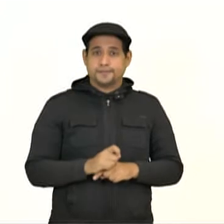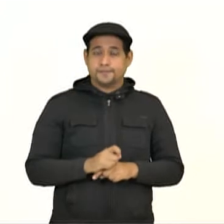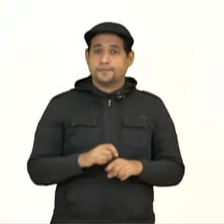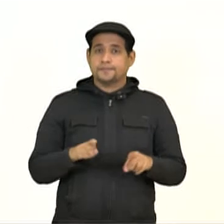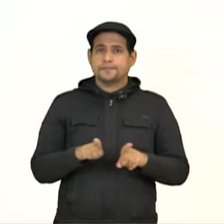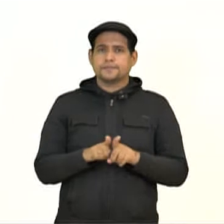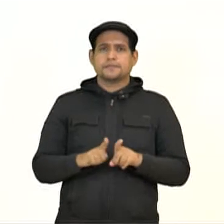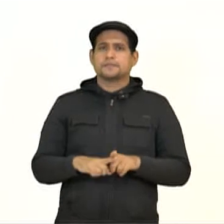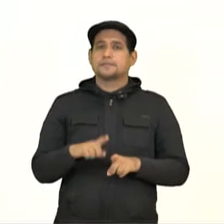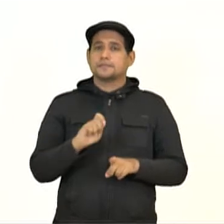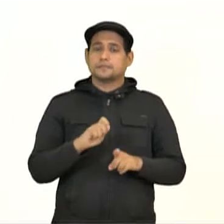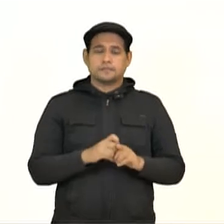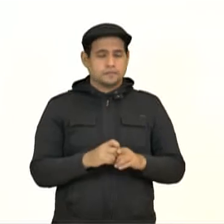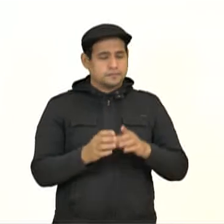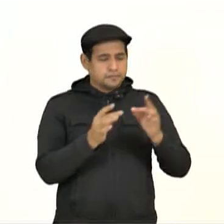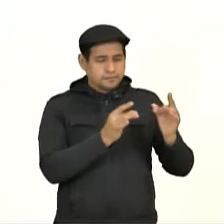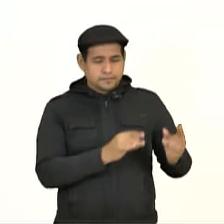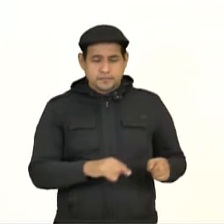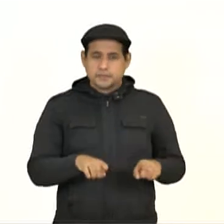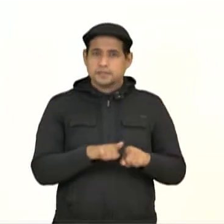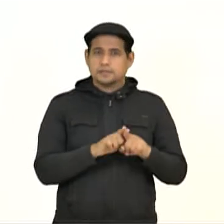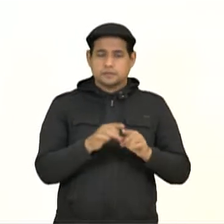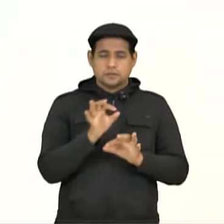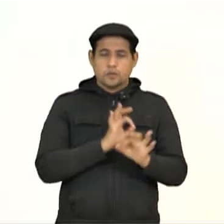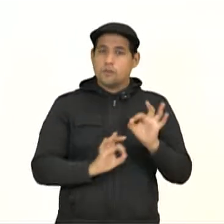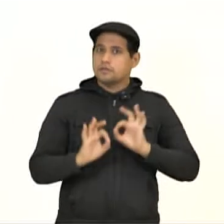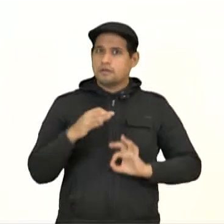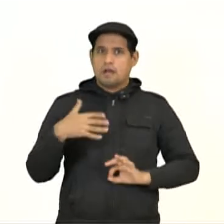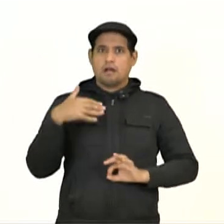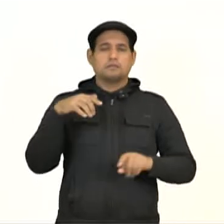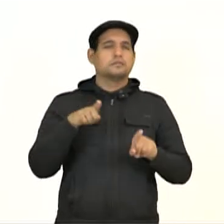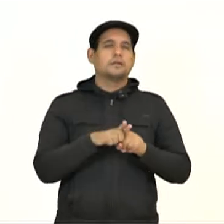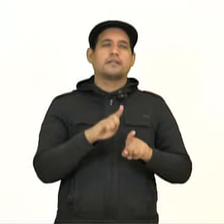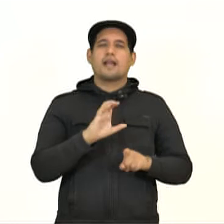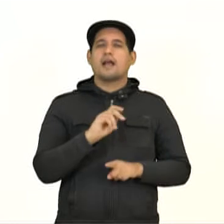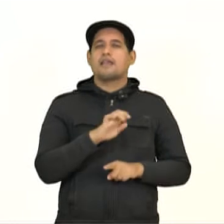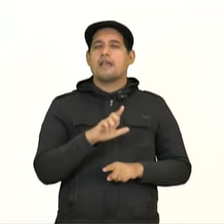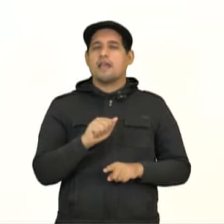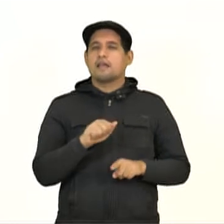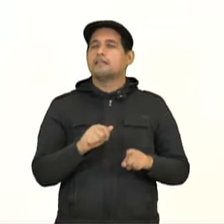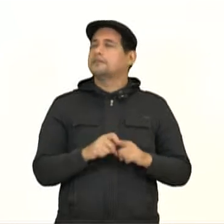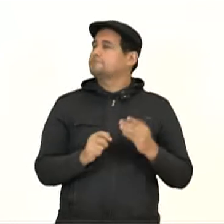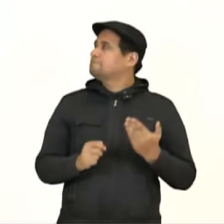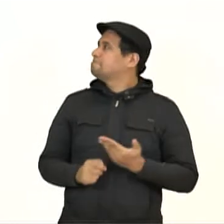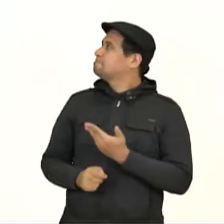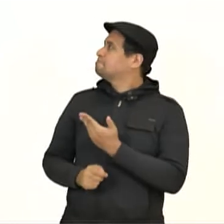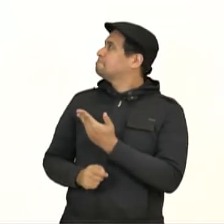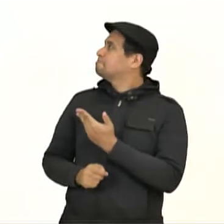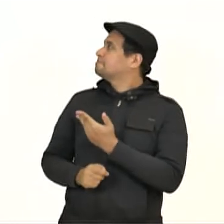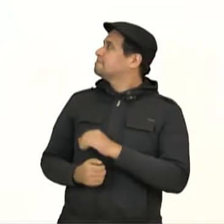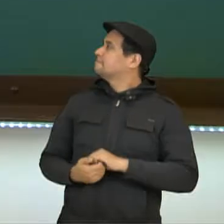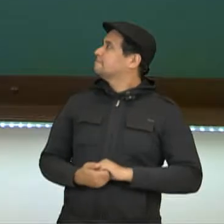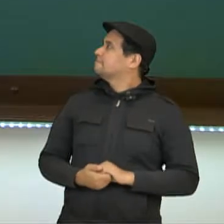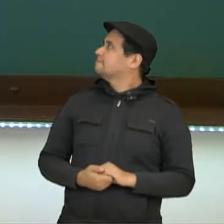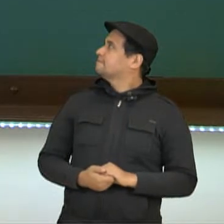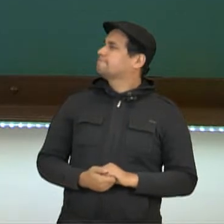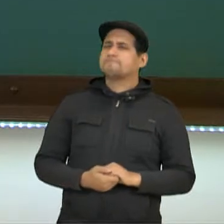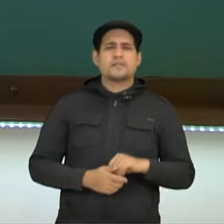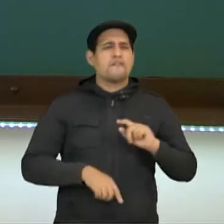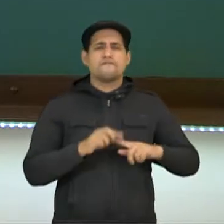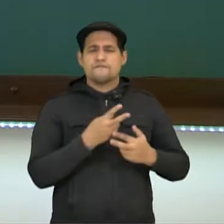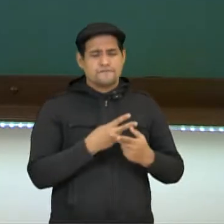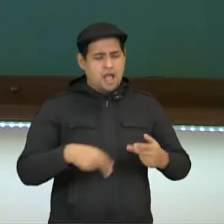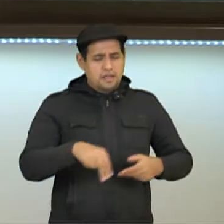especiarias e os artigos de luxo. Então nós temos aqui a canela, o cravo, a pimenta, outros